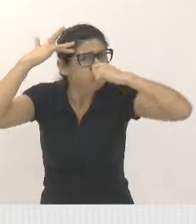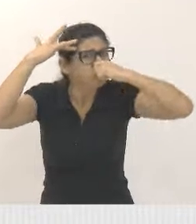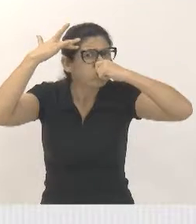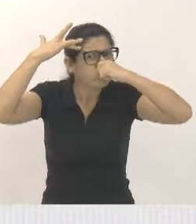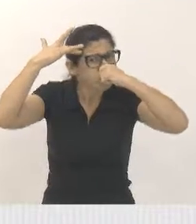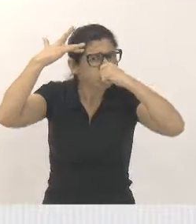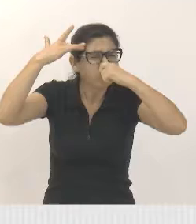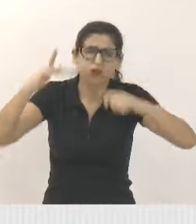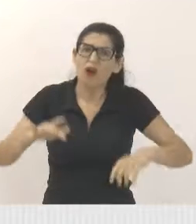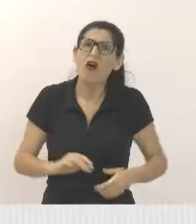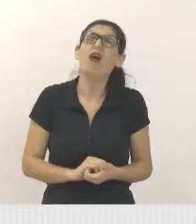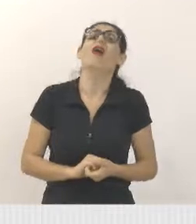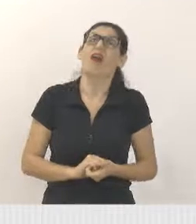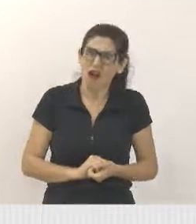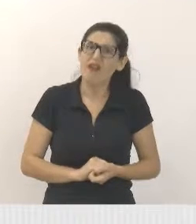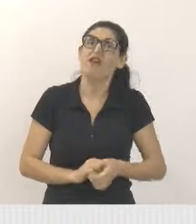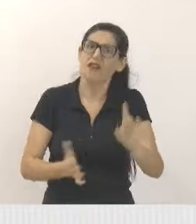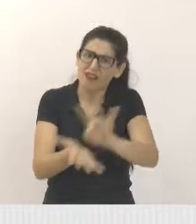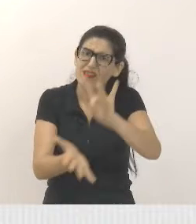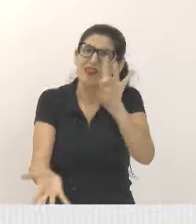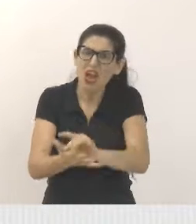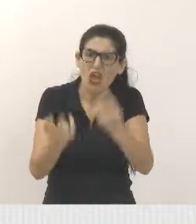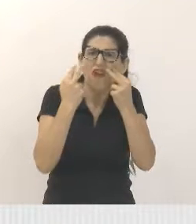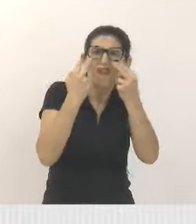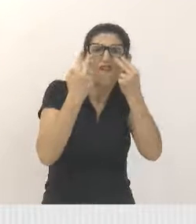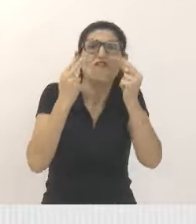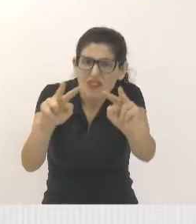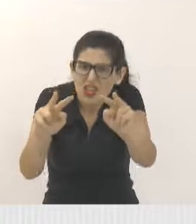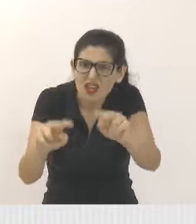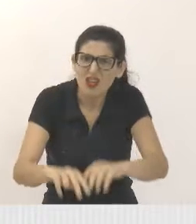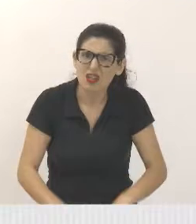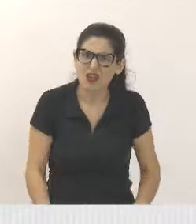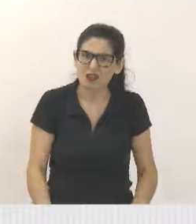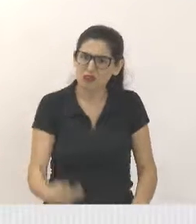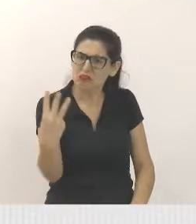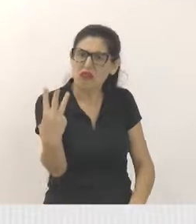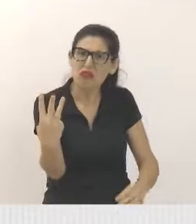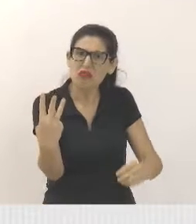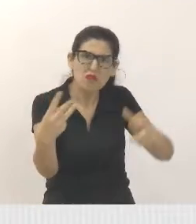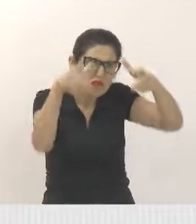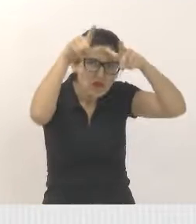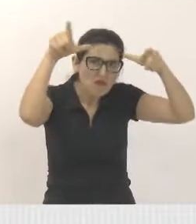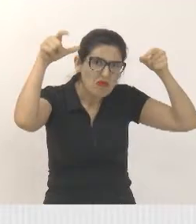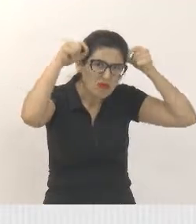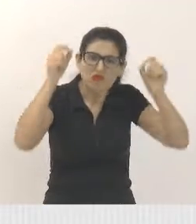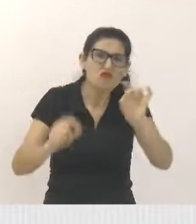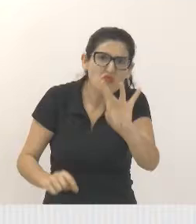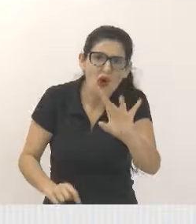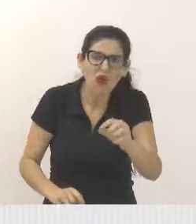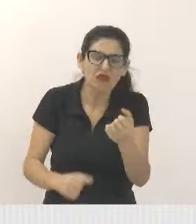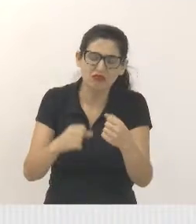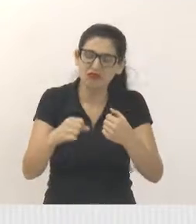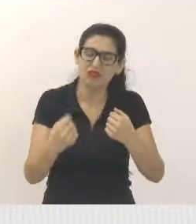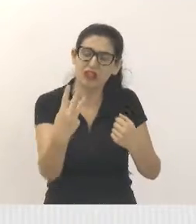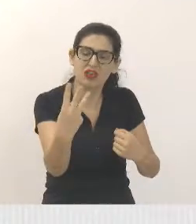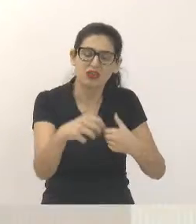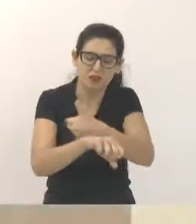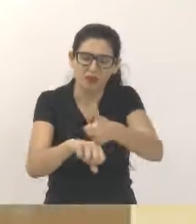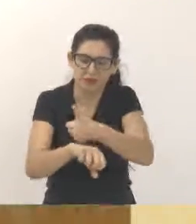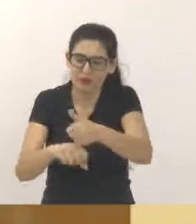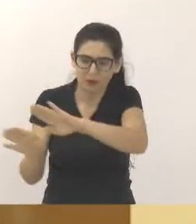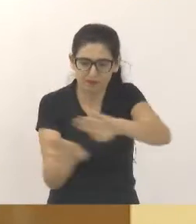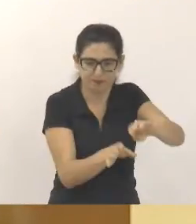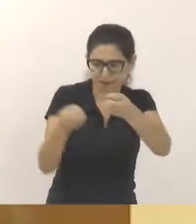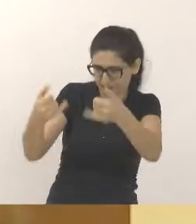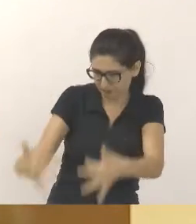foi atendida pelos usuários, pelo profissional médico. E ainda fala, a respeito das fichas de